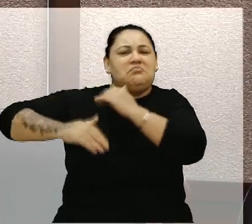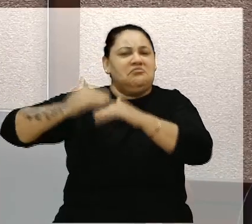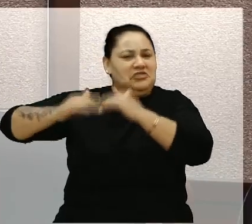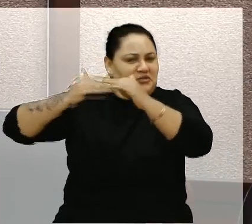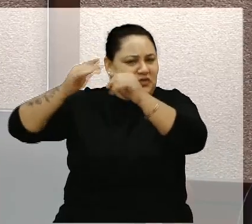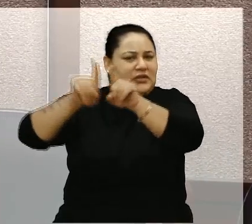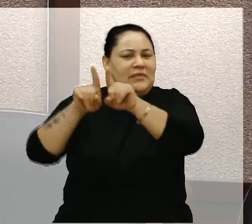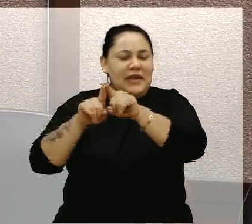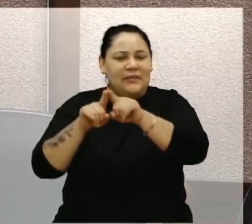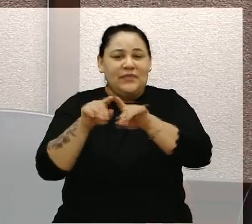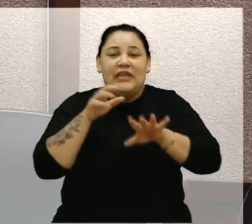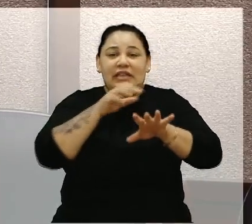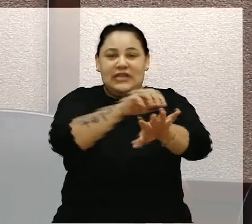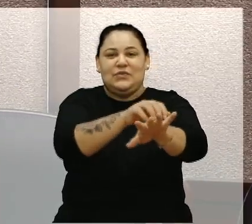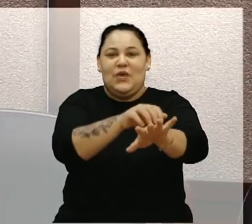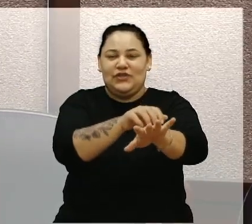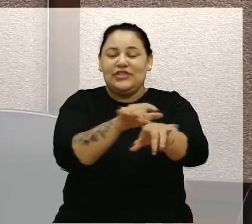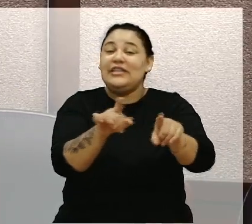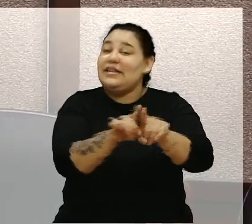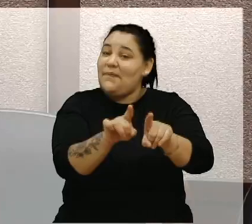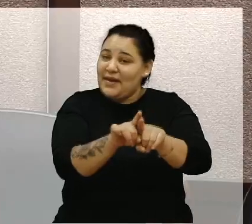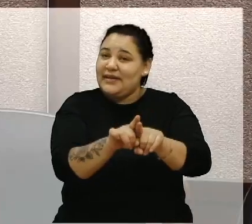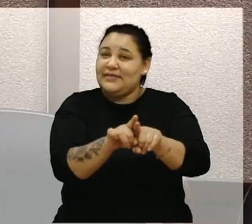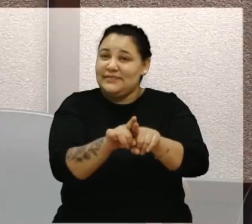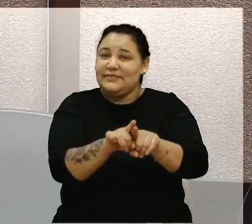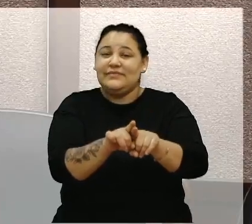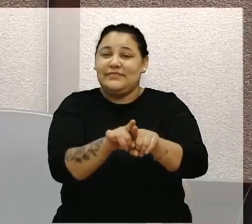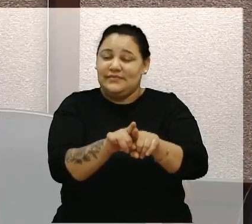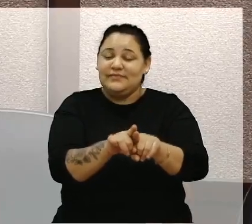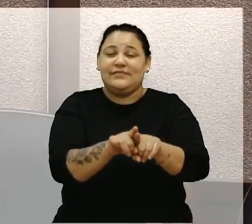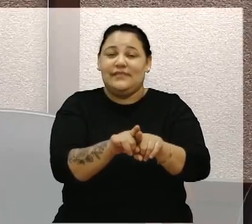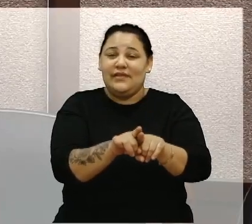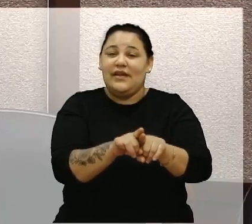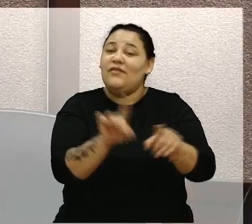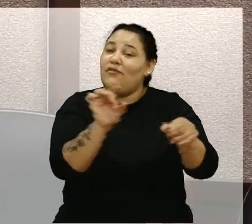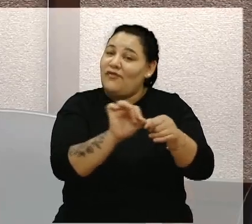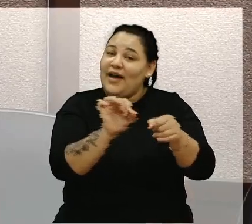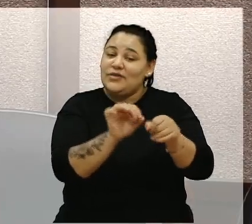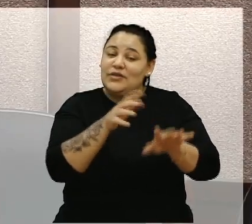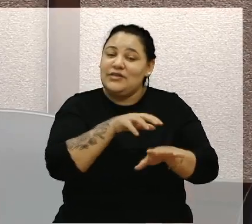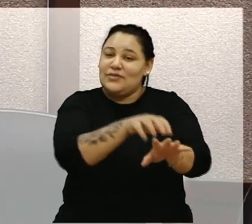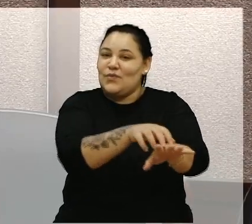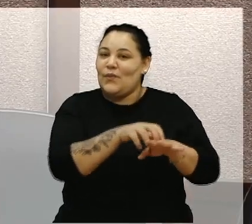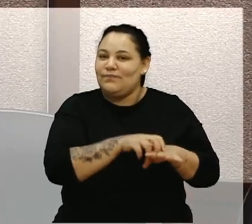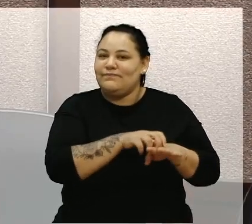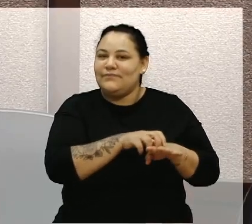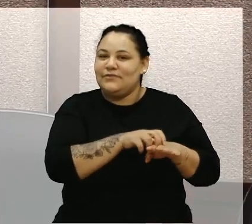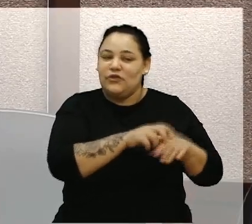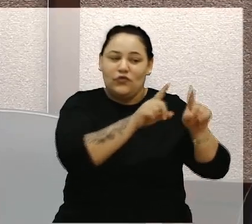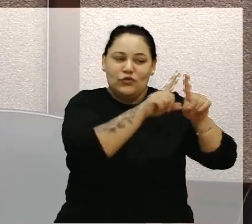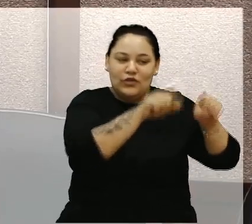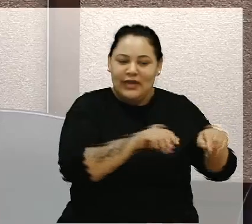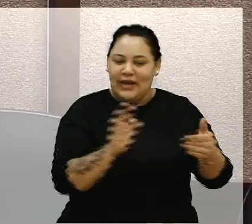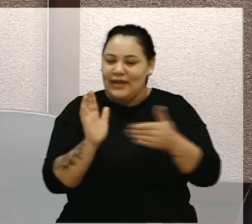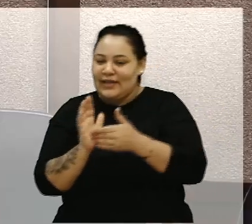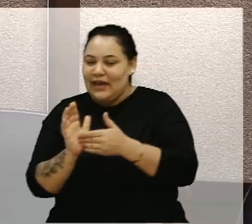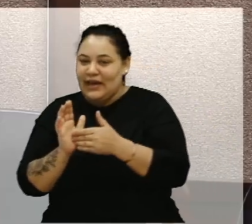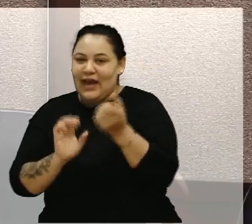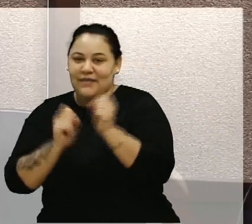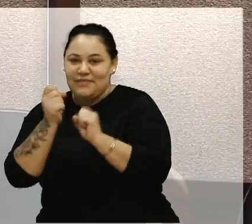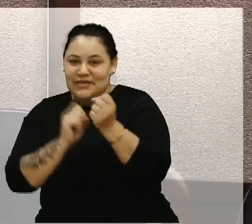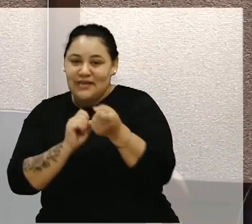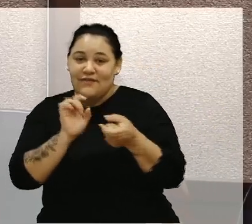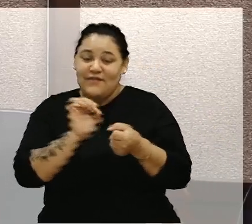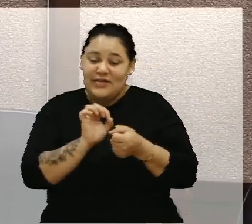transporte. E também levam os nossos trabalhadores para as empresas, o que faz com que a nossa força de trabalho não